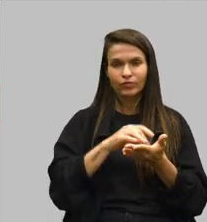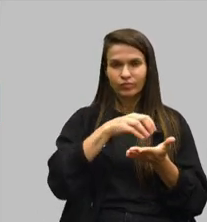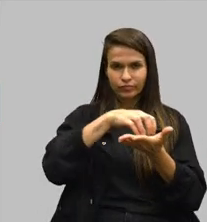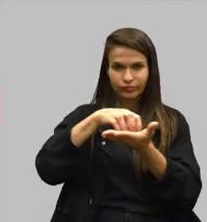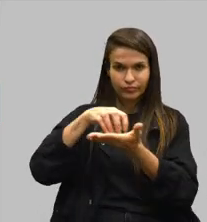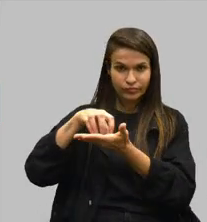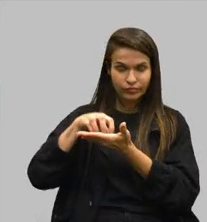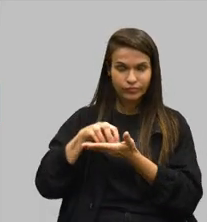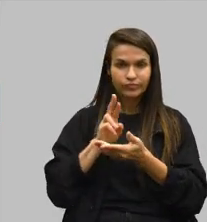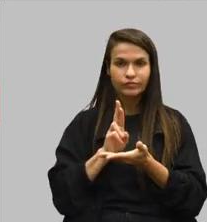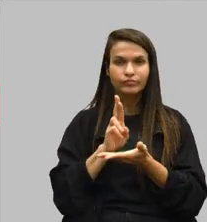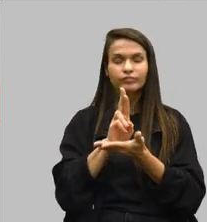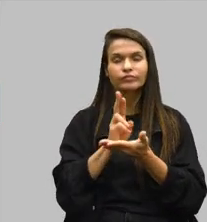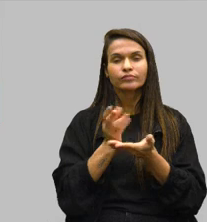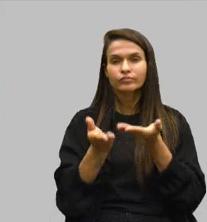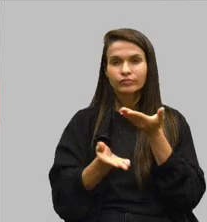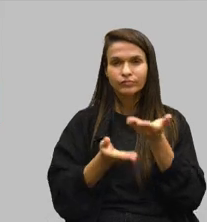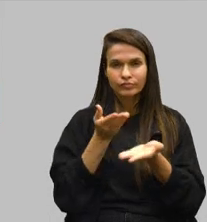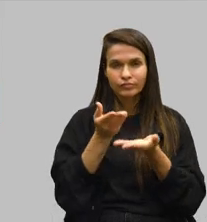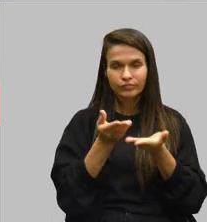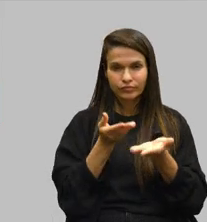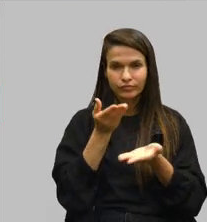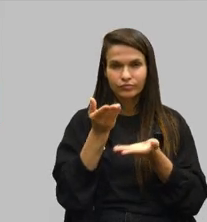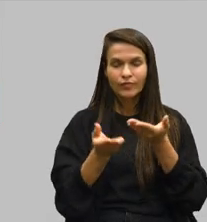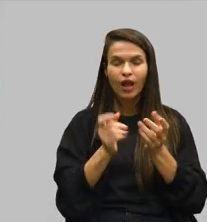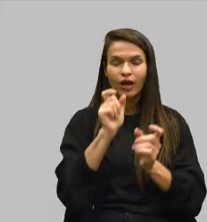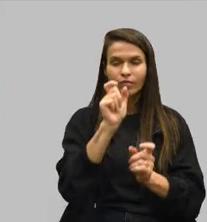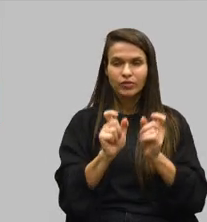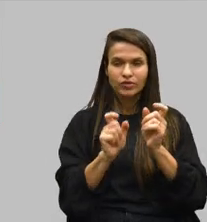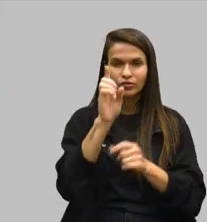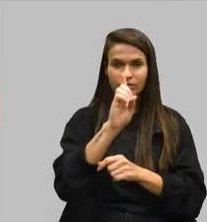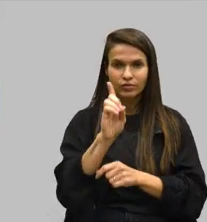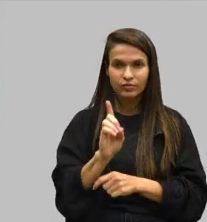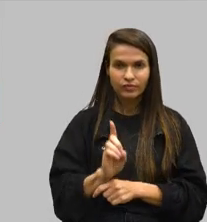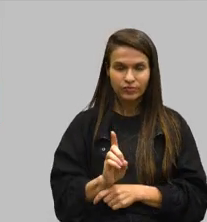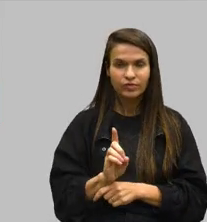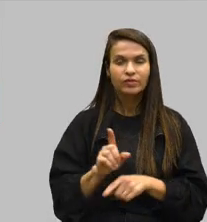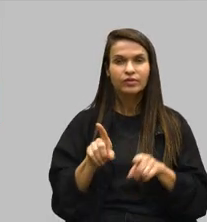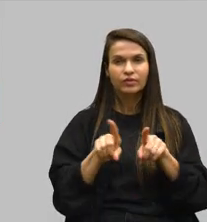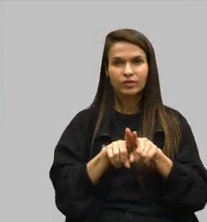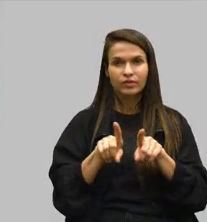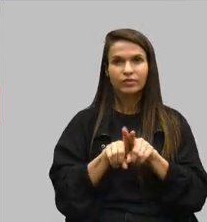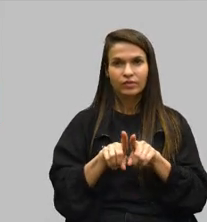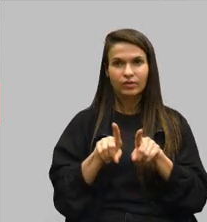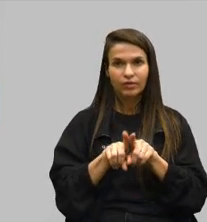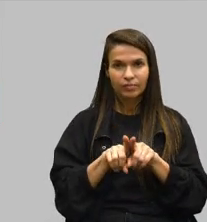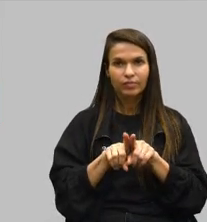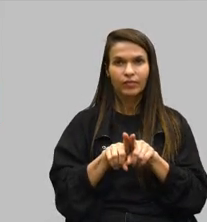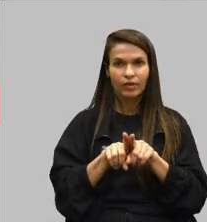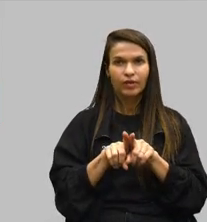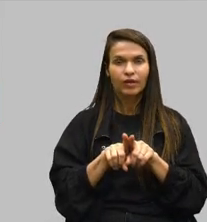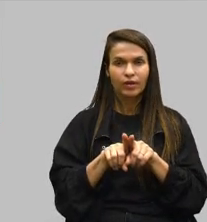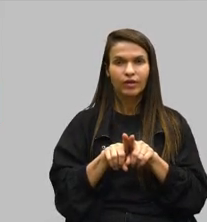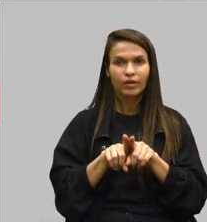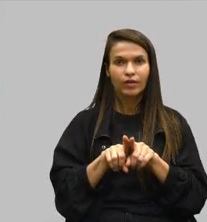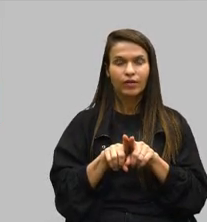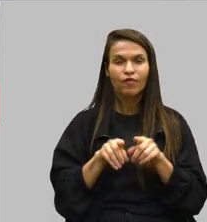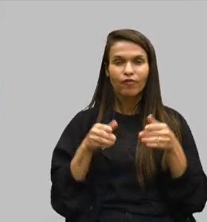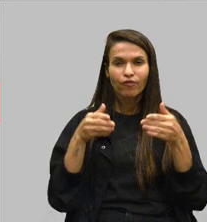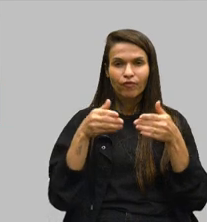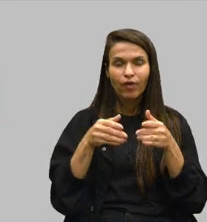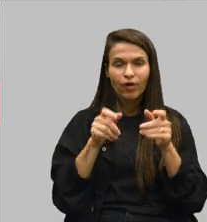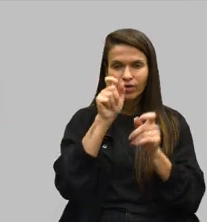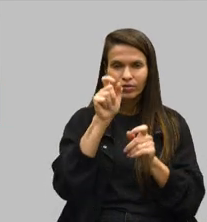referência de atendimento integral às pessoas com deficiência e que também, obviamente, abarca as necessidades da comunidade